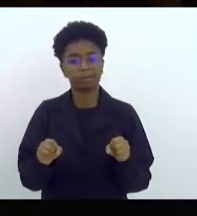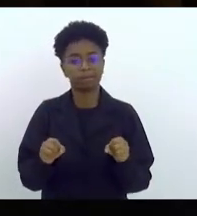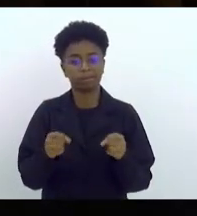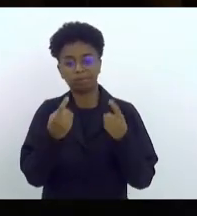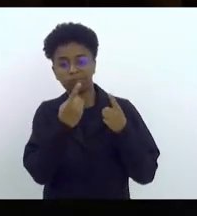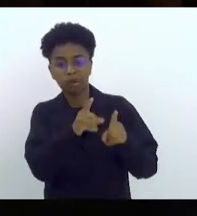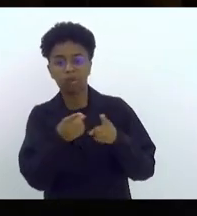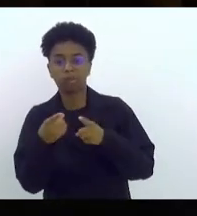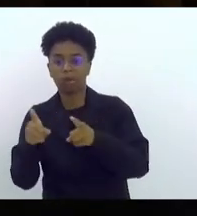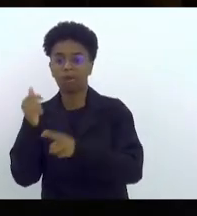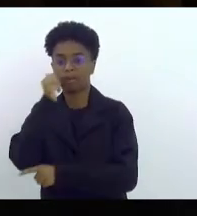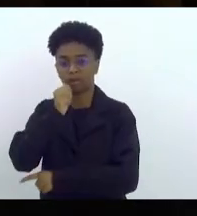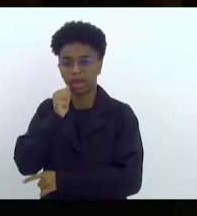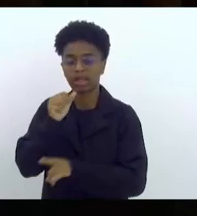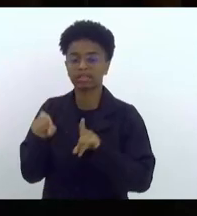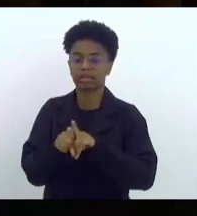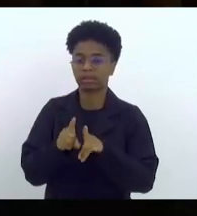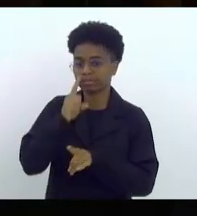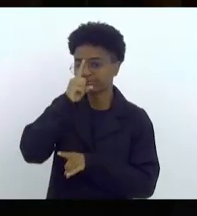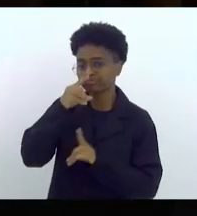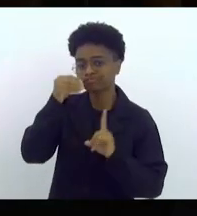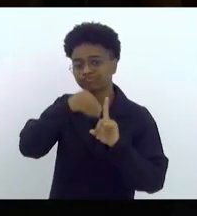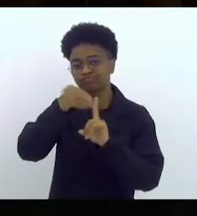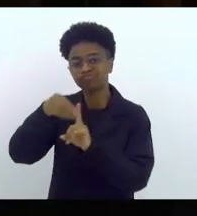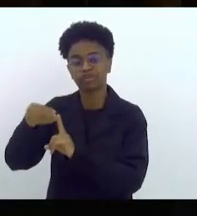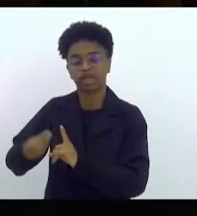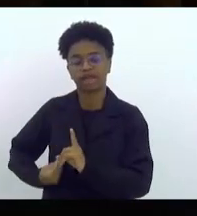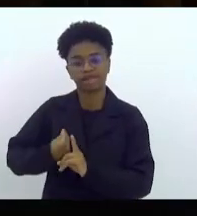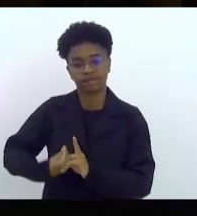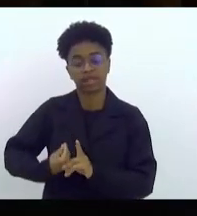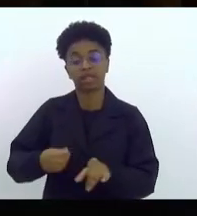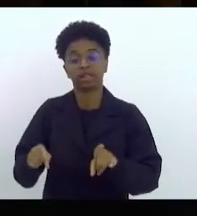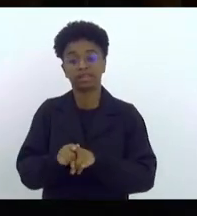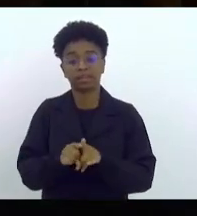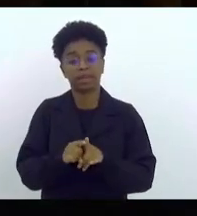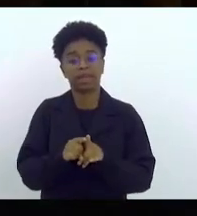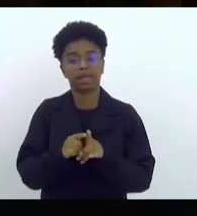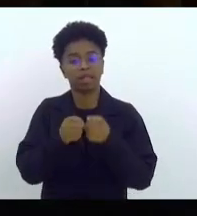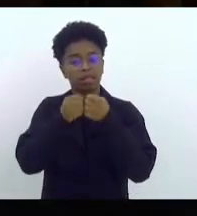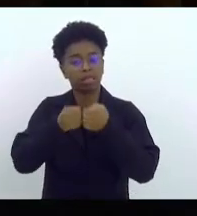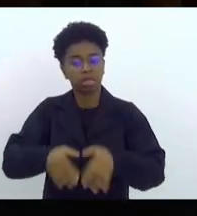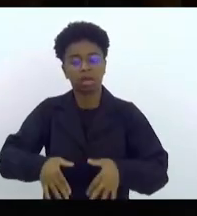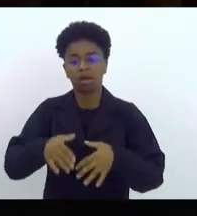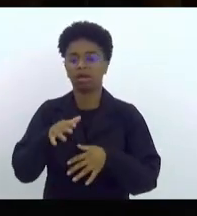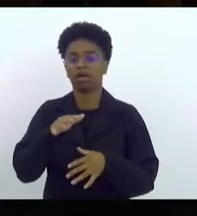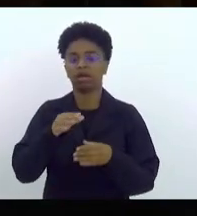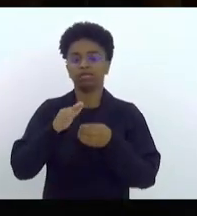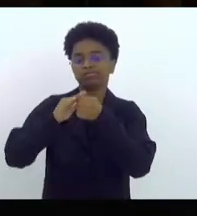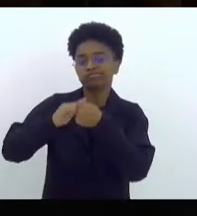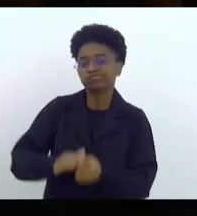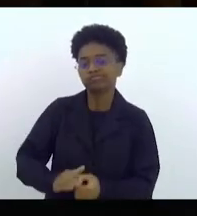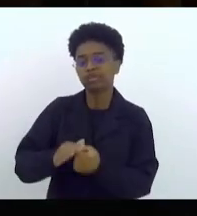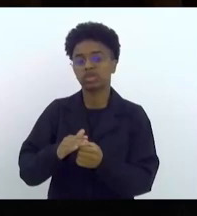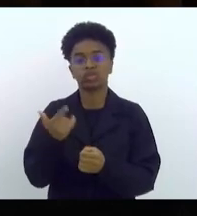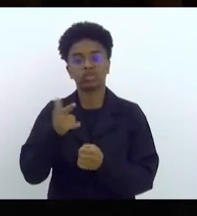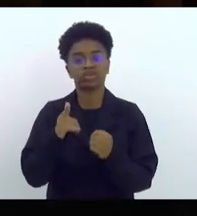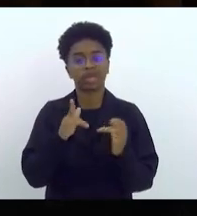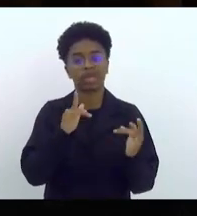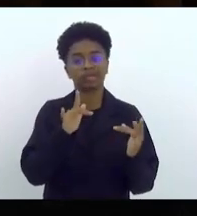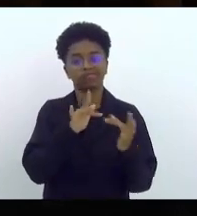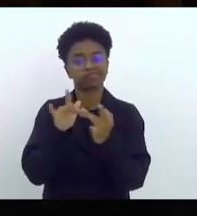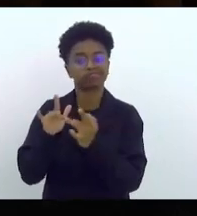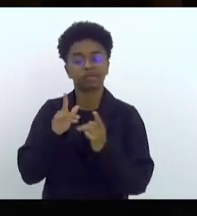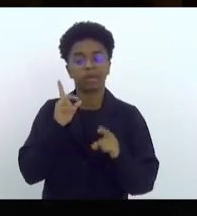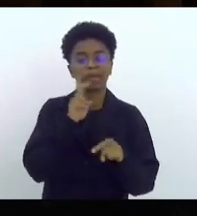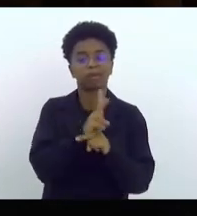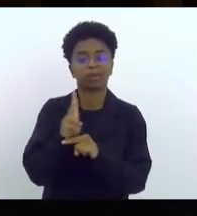mulheres, de vulnerabilização das suas vidas e de precarização de uma rede de proteção que